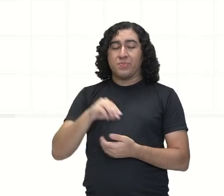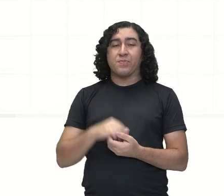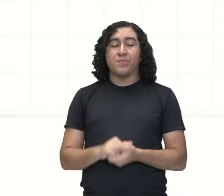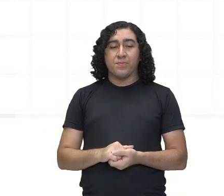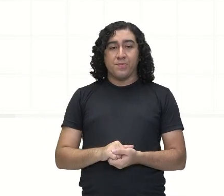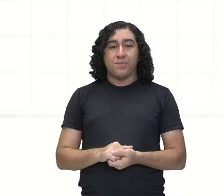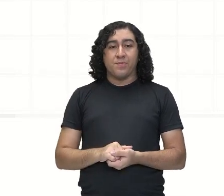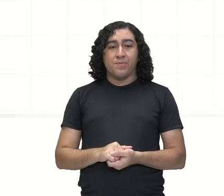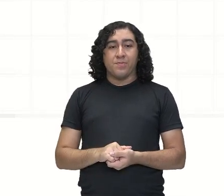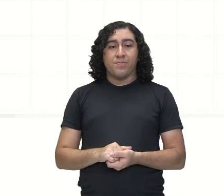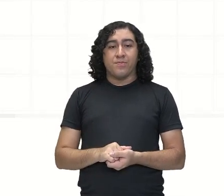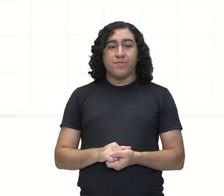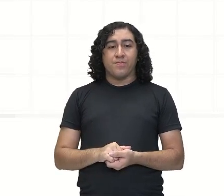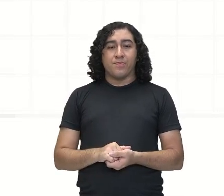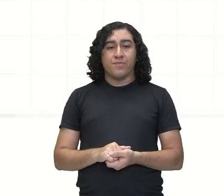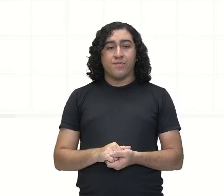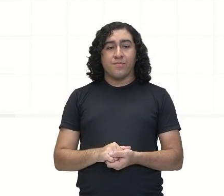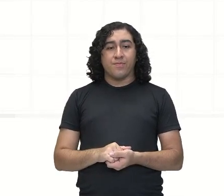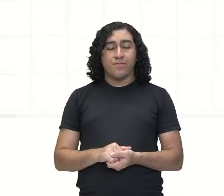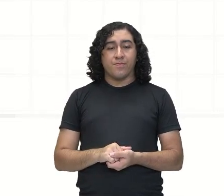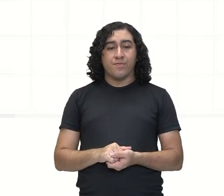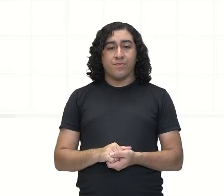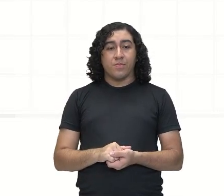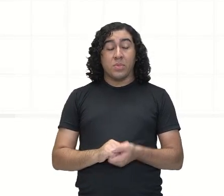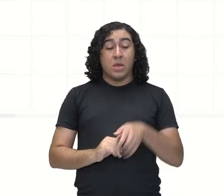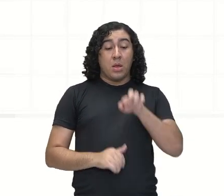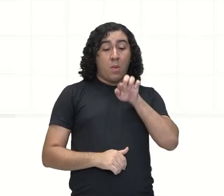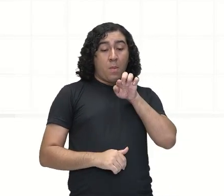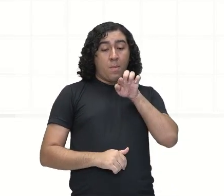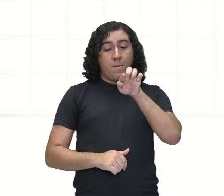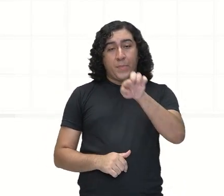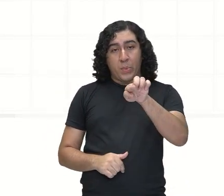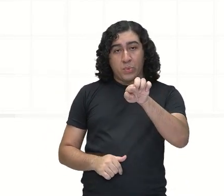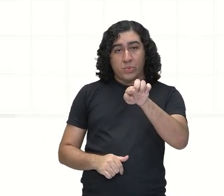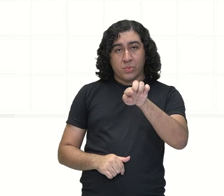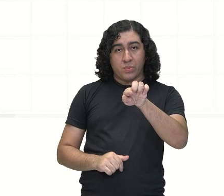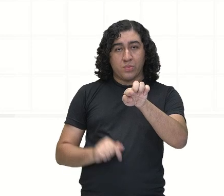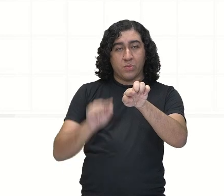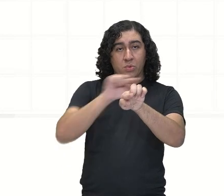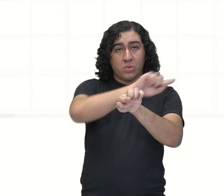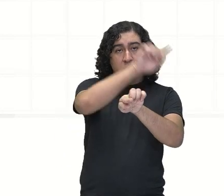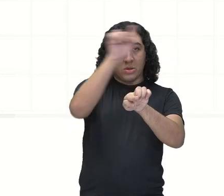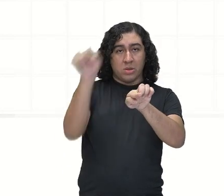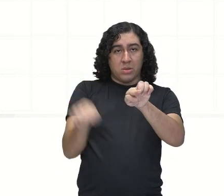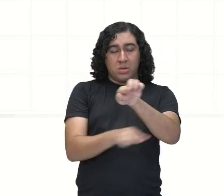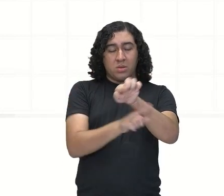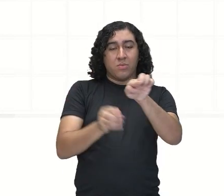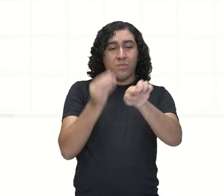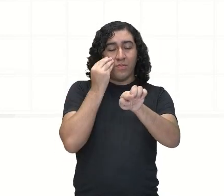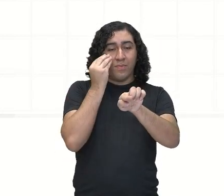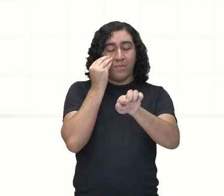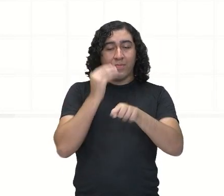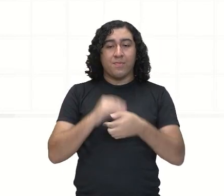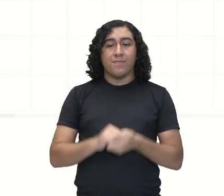O diâmetro... O é o diâmetro? Esse ponto vermelho aqui, nós vamos considerar, tá? Agora aqui, vou até fazer ele maior.